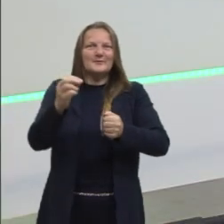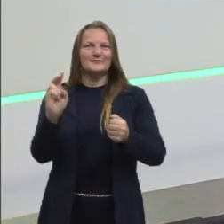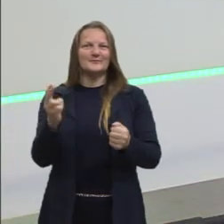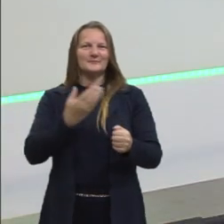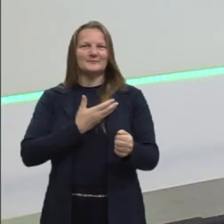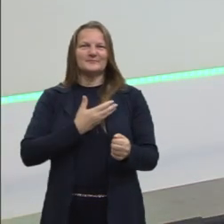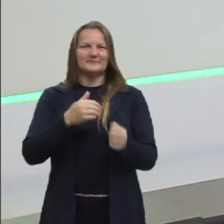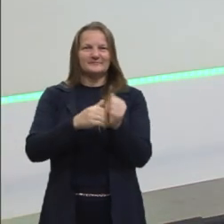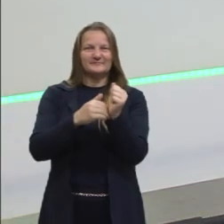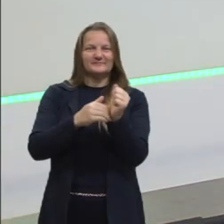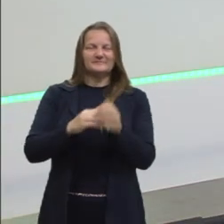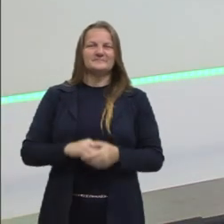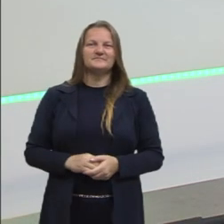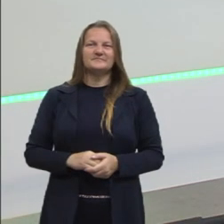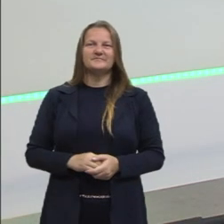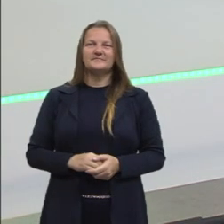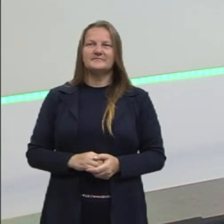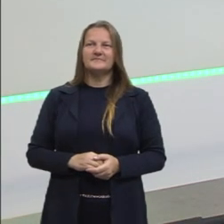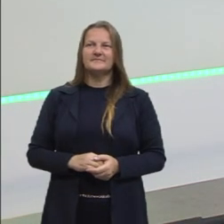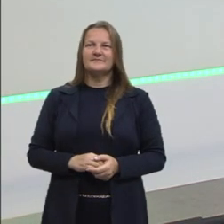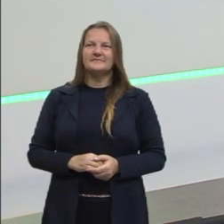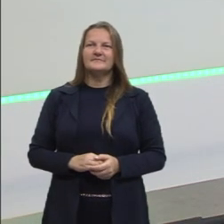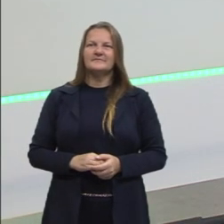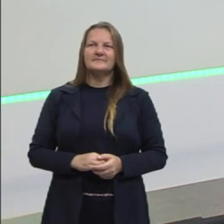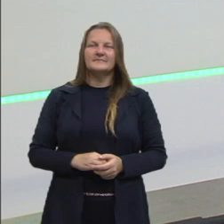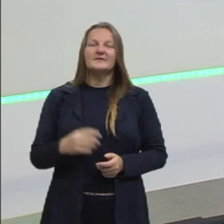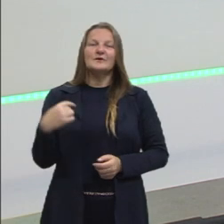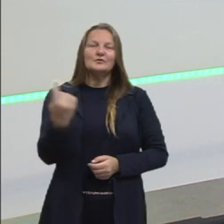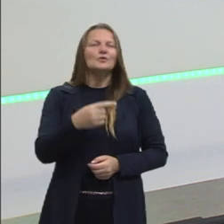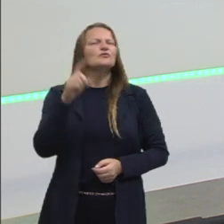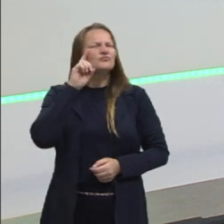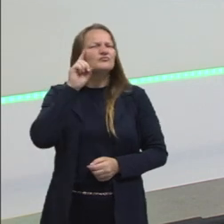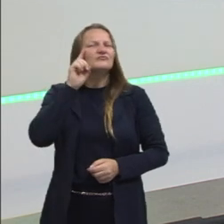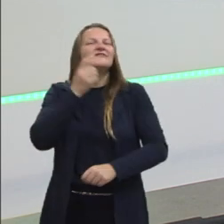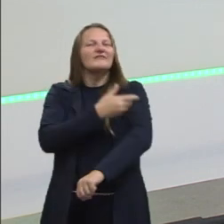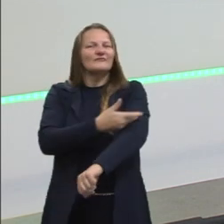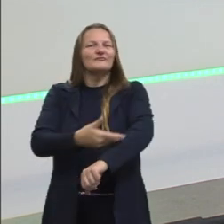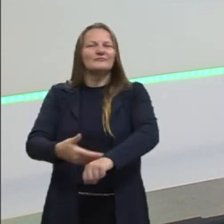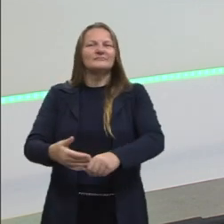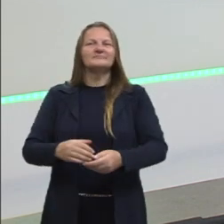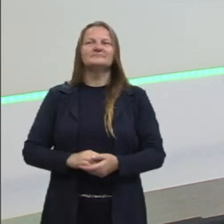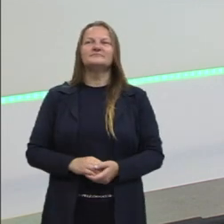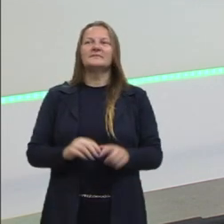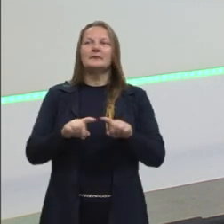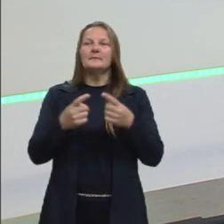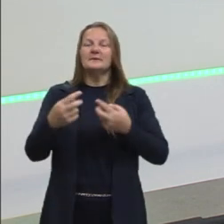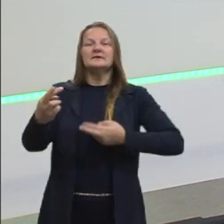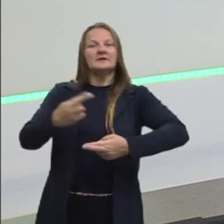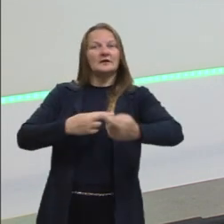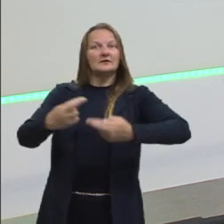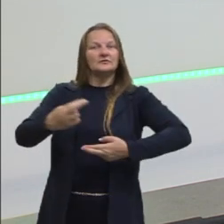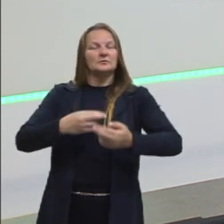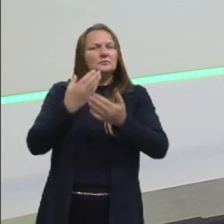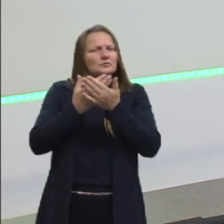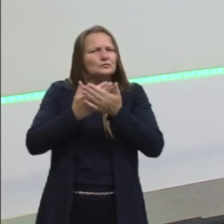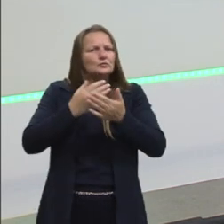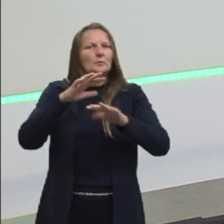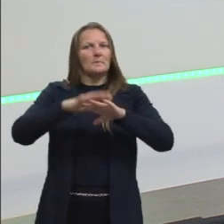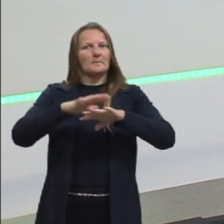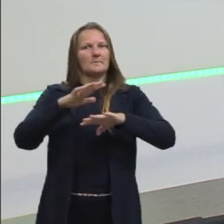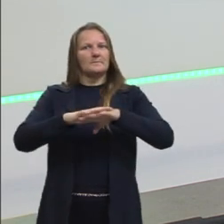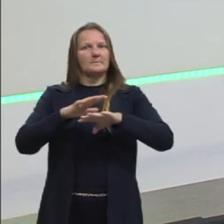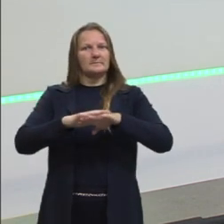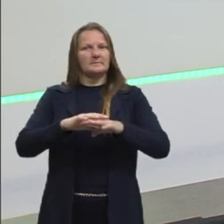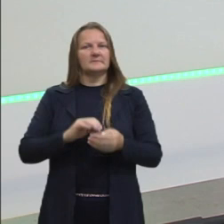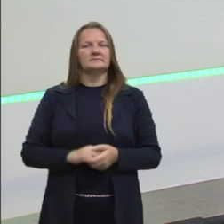trazer essa questão aí do nosso cotidiano, amigo secreto, mas relacionando com os estudos da matemática, né?